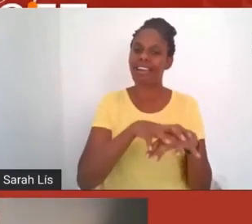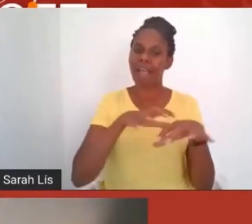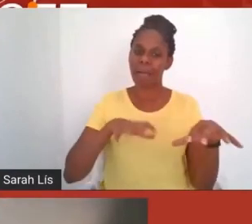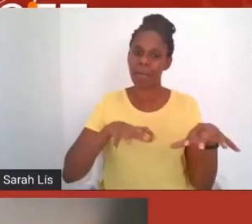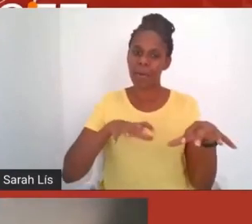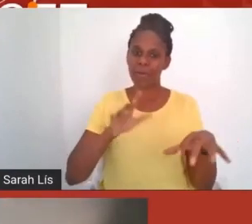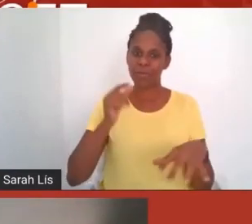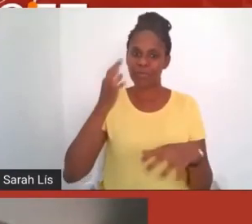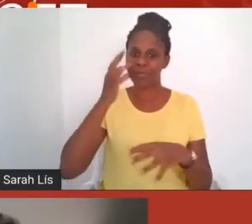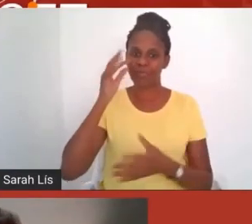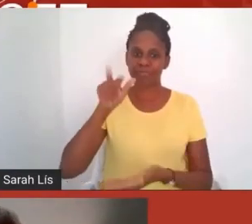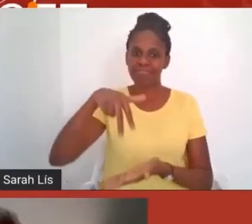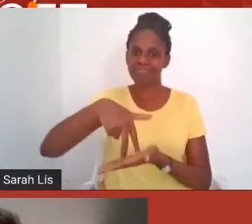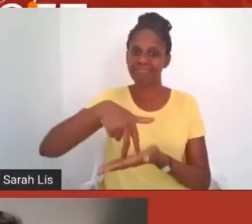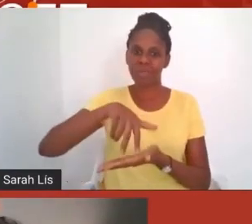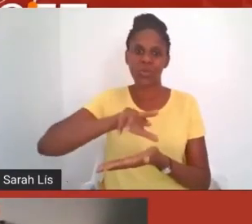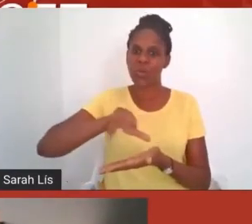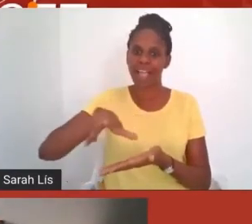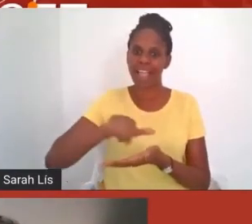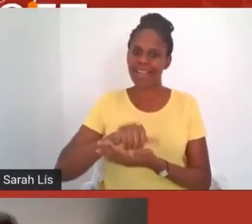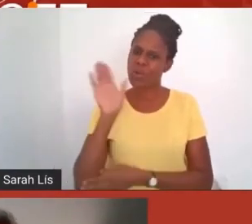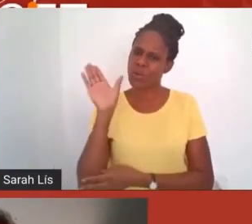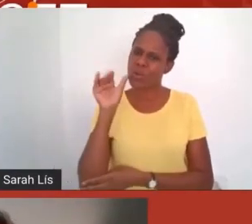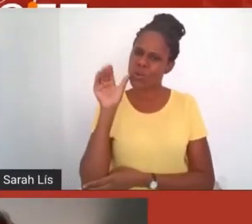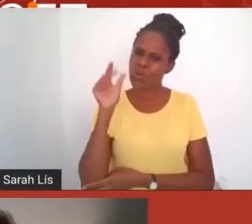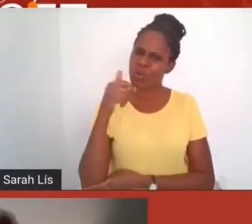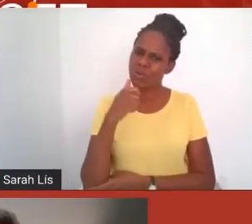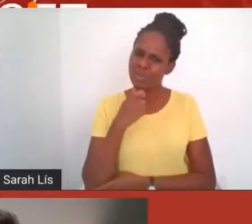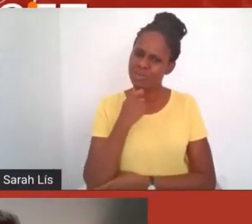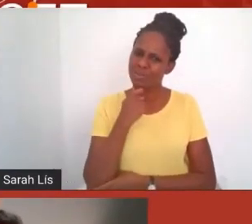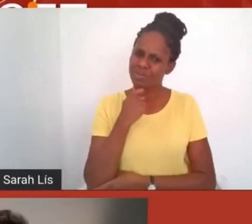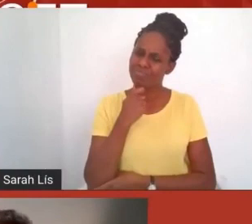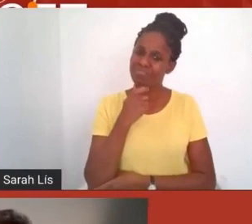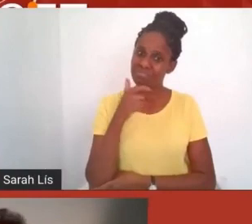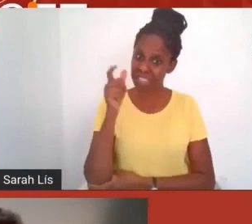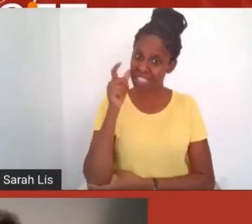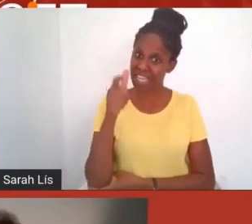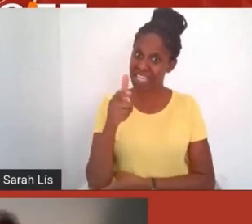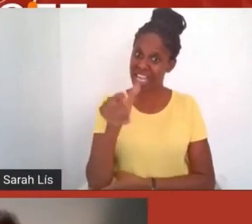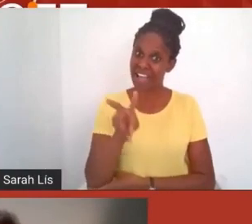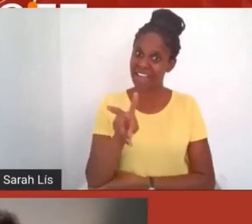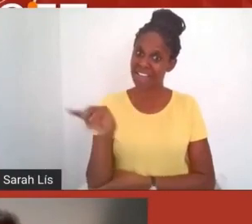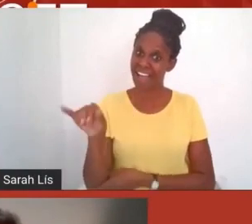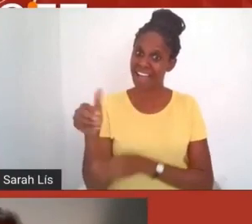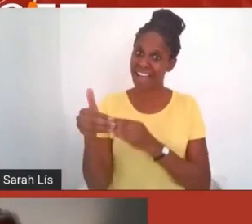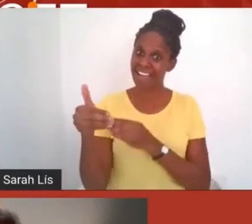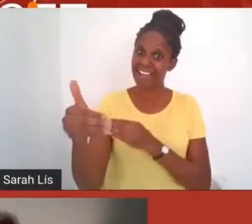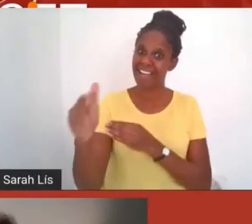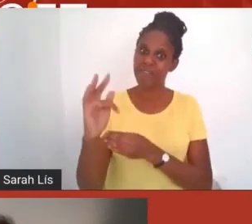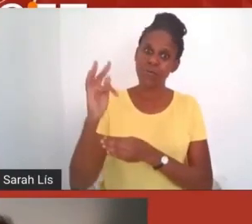curioso e vai ser ainda mais interessante ver o que vem pela frente quando a gente retomar no presencial então